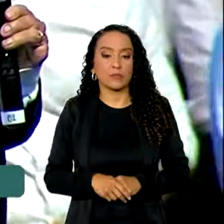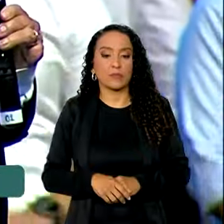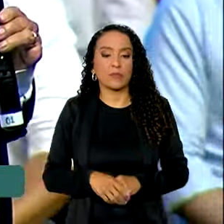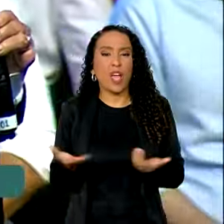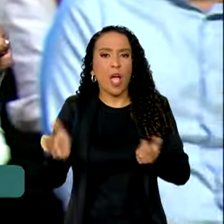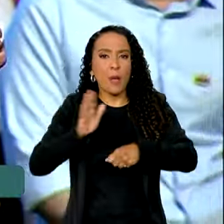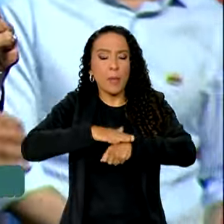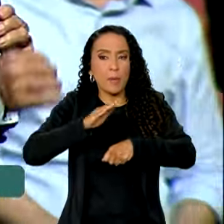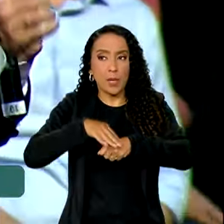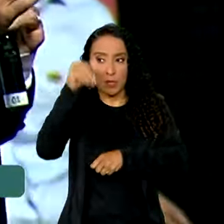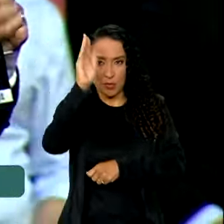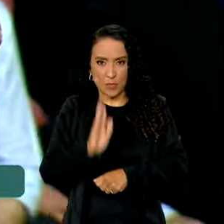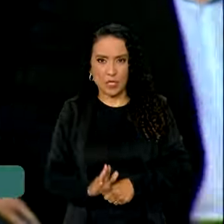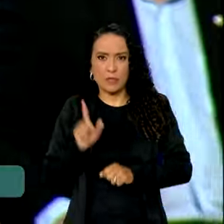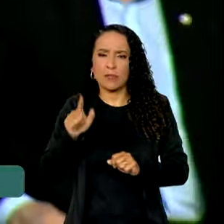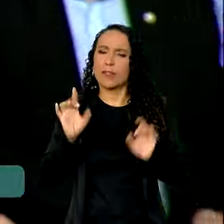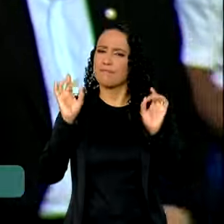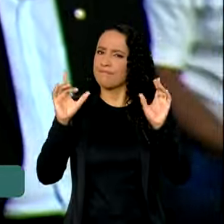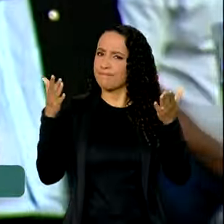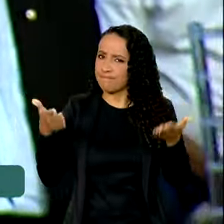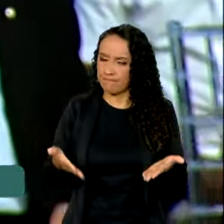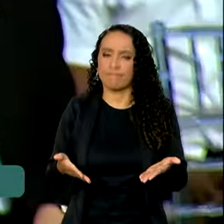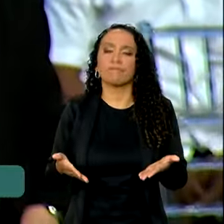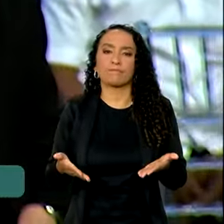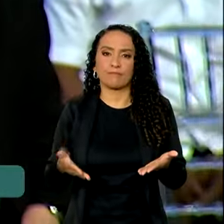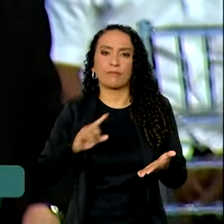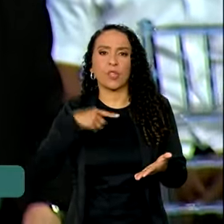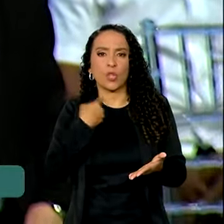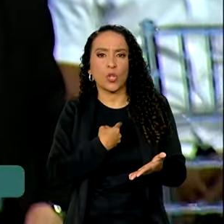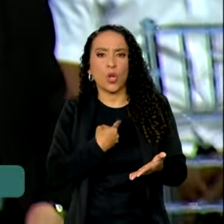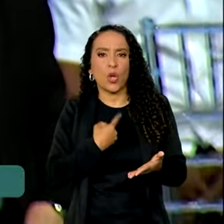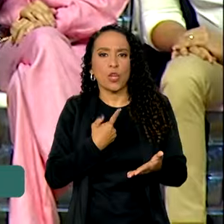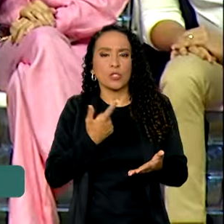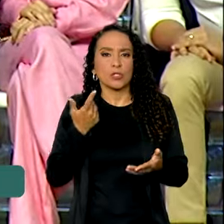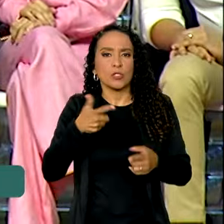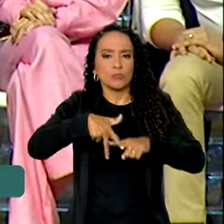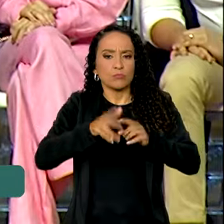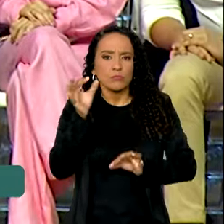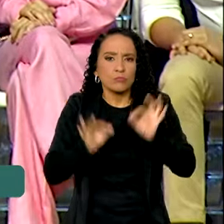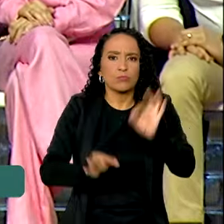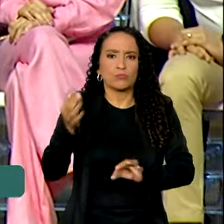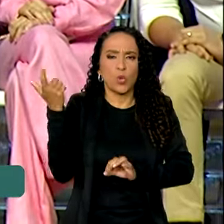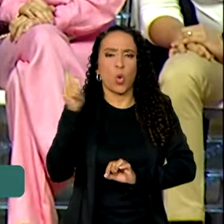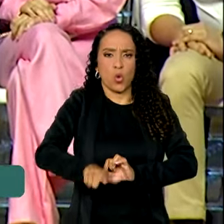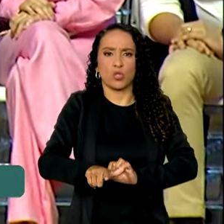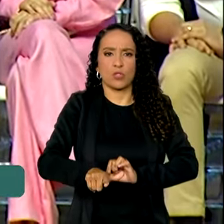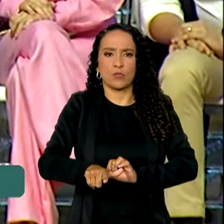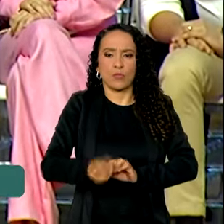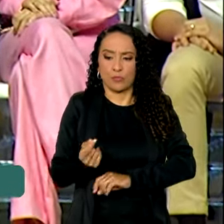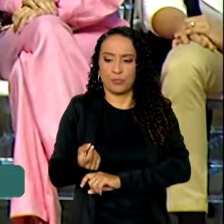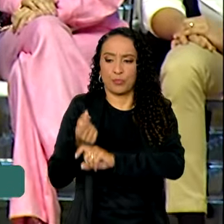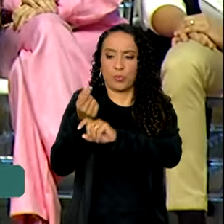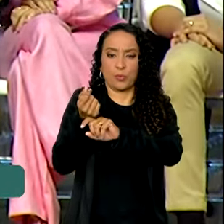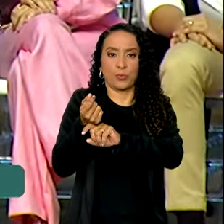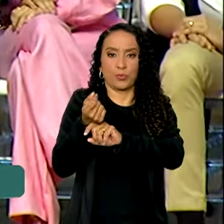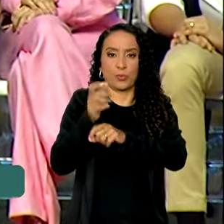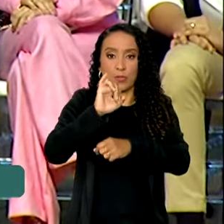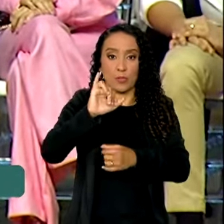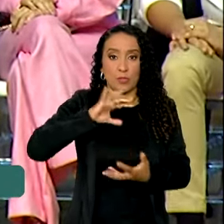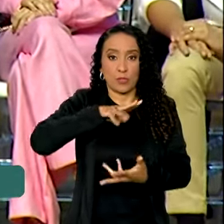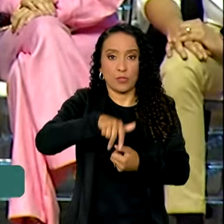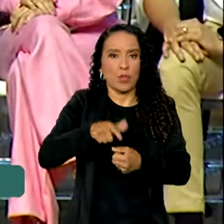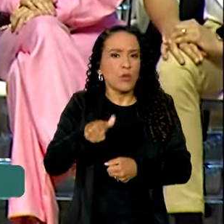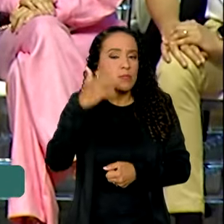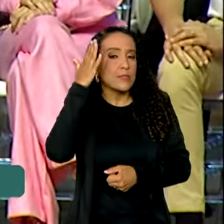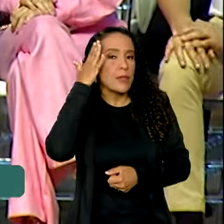momento do Brasil é um momento excepcional. A gente recuperou a nossa credibilidade internacional. Só para